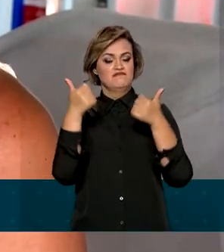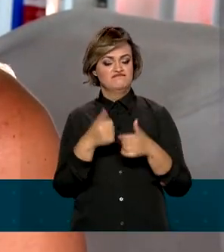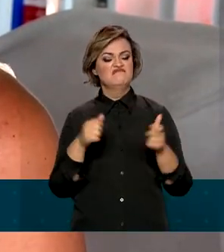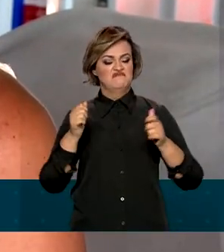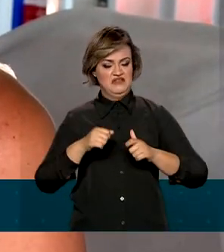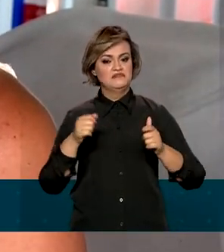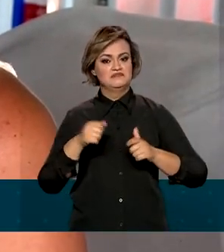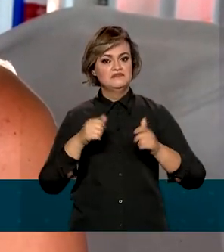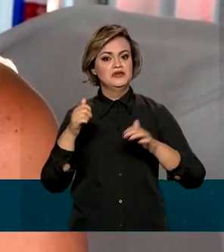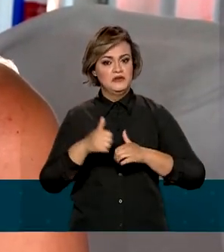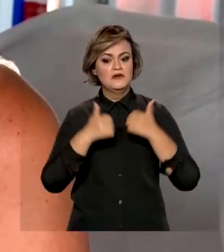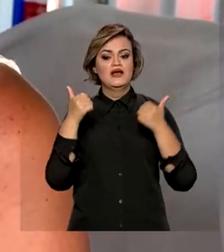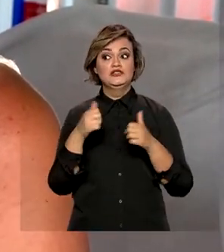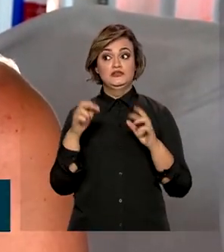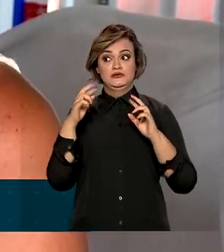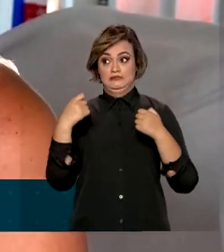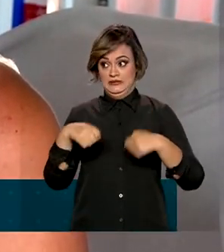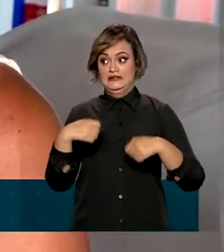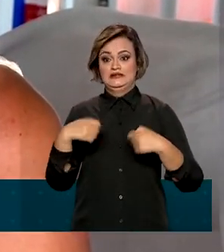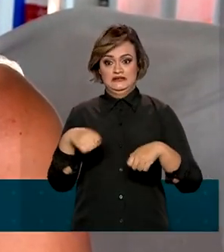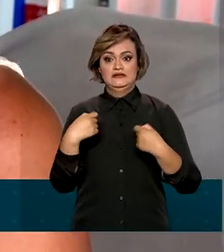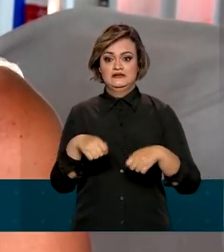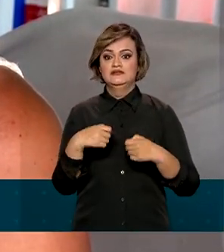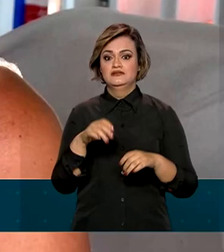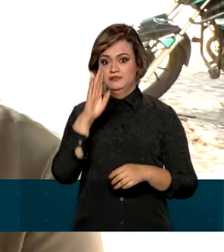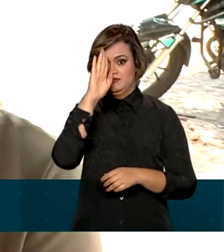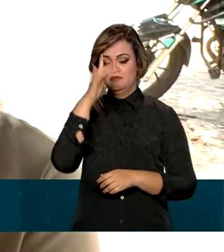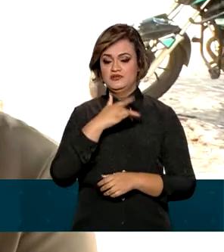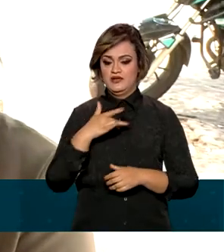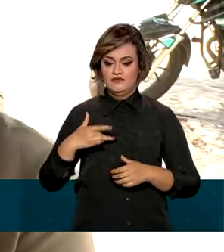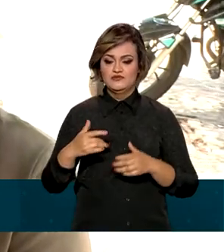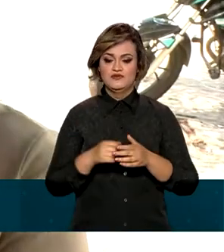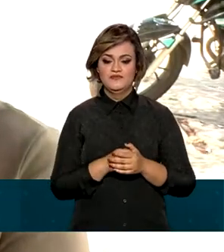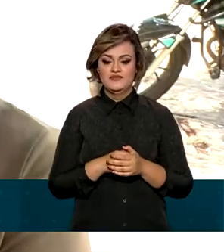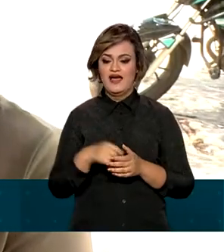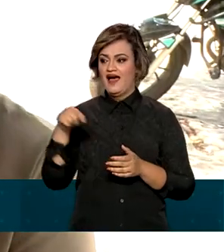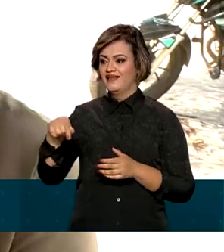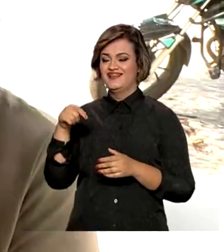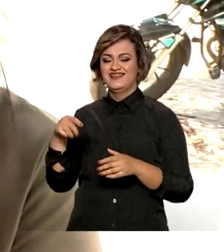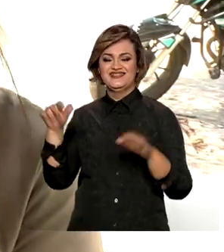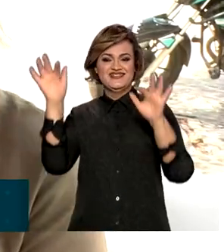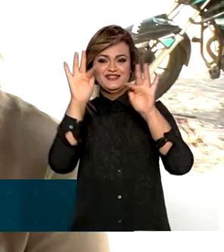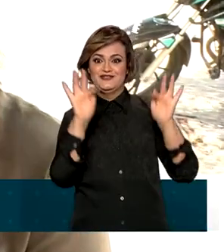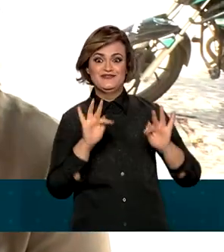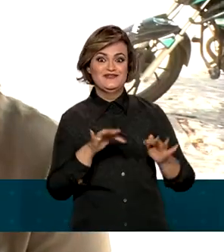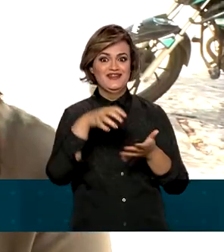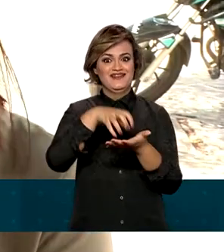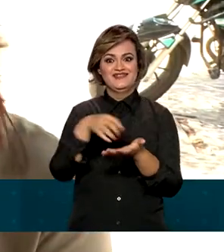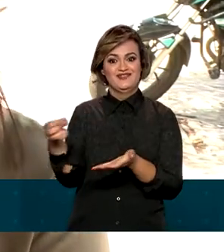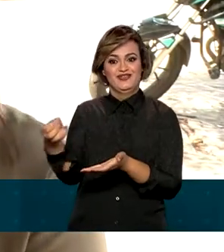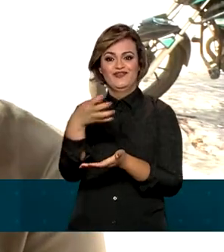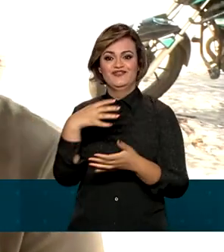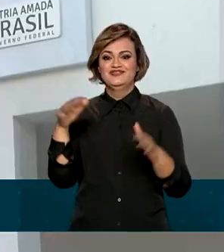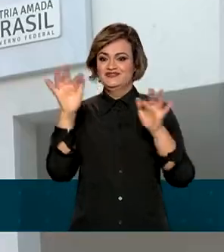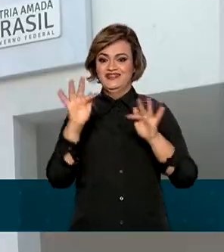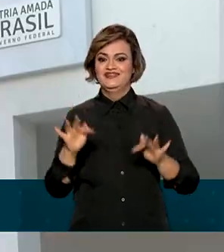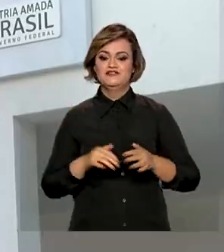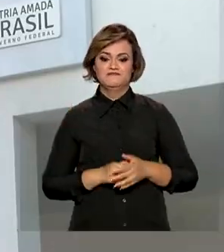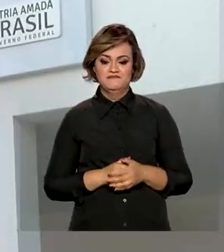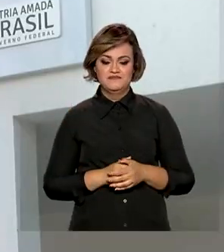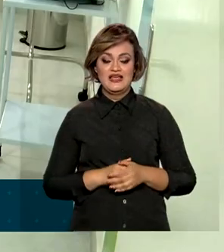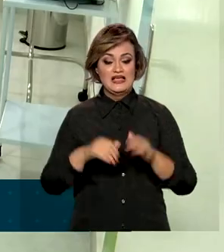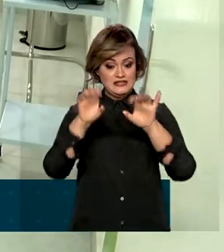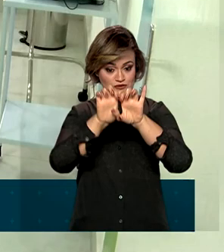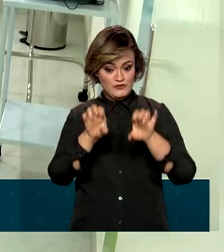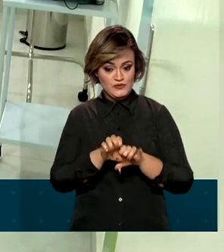muito mesmo. É o a gente está precisando mais, assim, a bem da saúde, né? Gurinhem está brilhando com esse posto que está chegando em nossa cidade. A nova